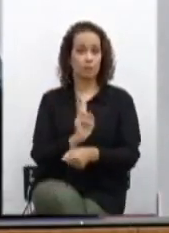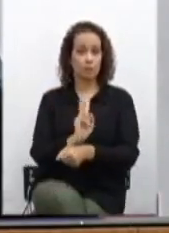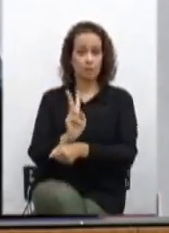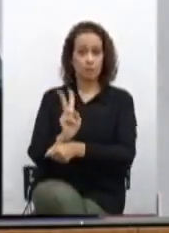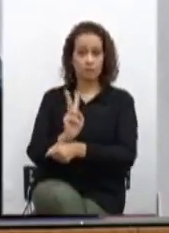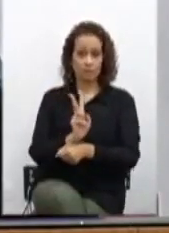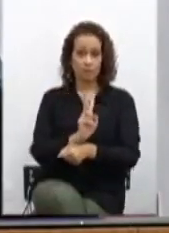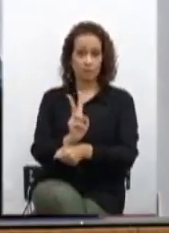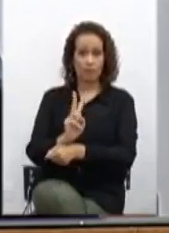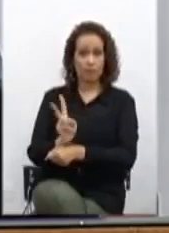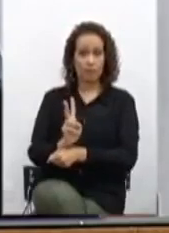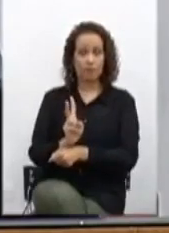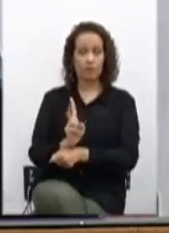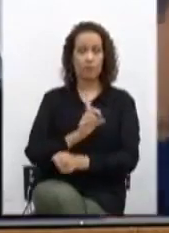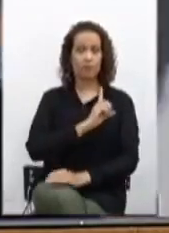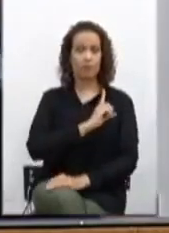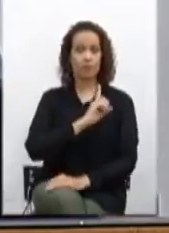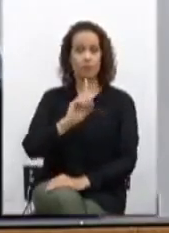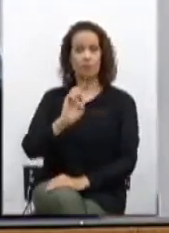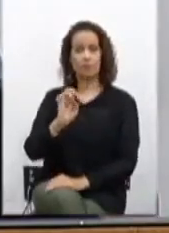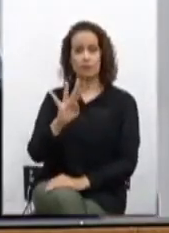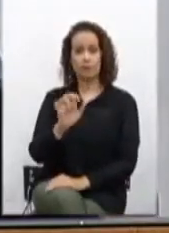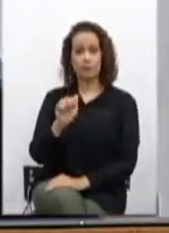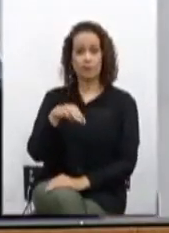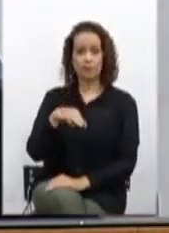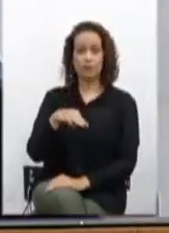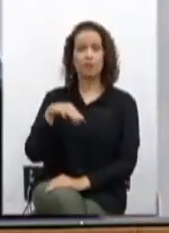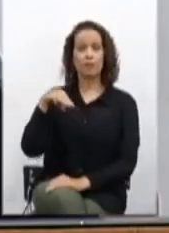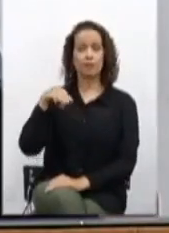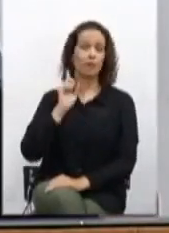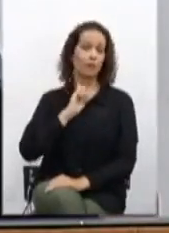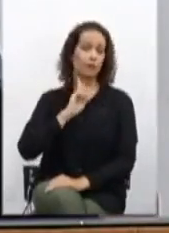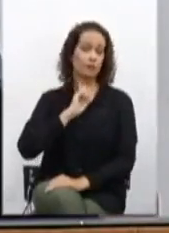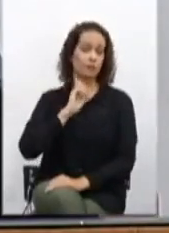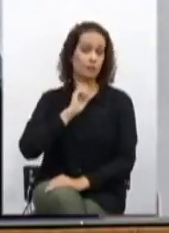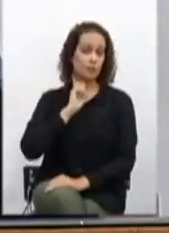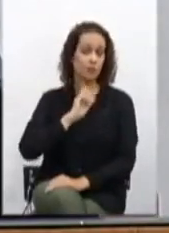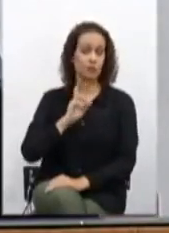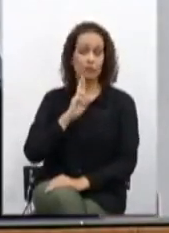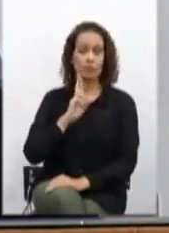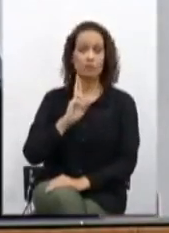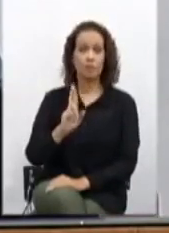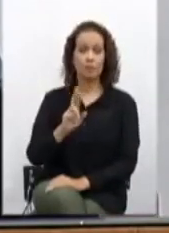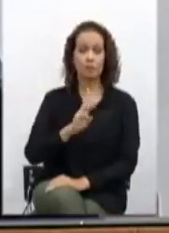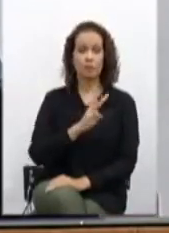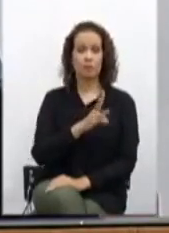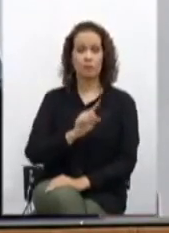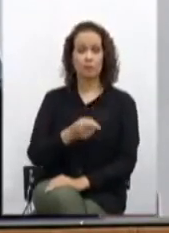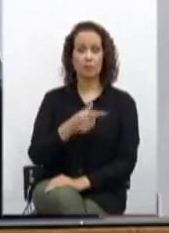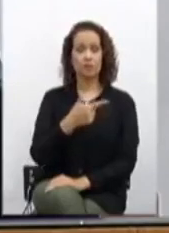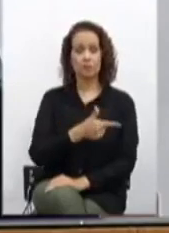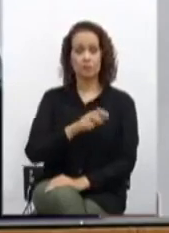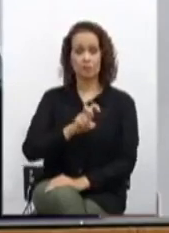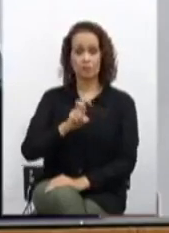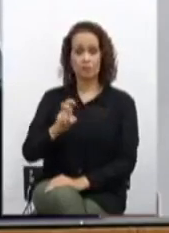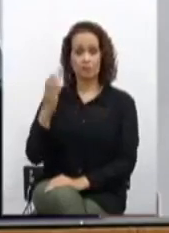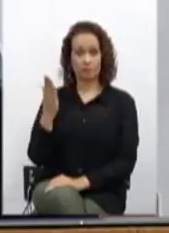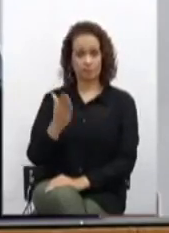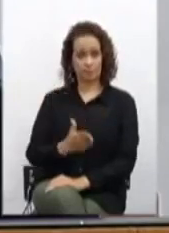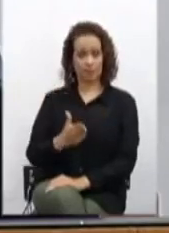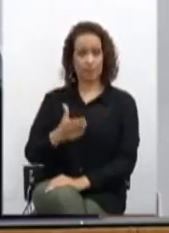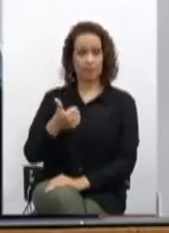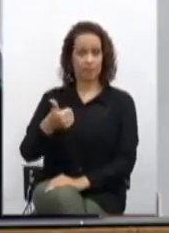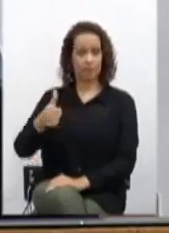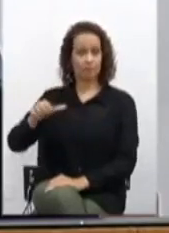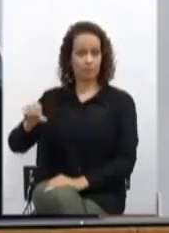seleção DETRAN-MG, em resposta ao requerimento 2355-19. Do